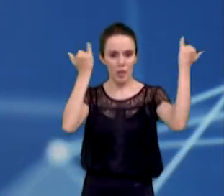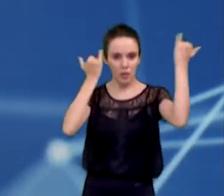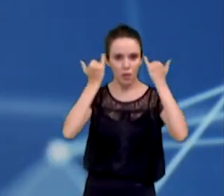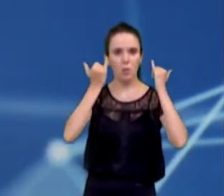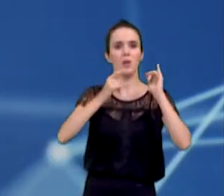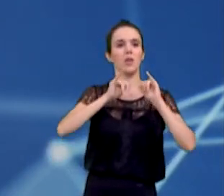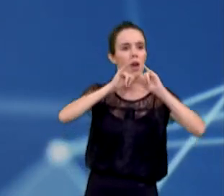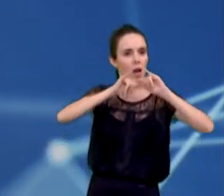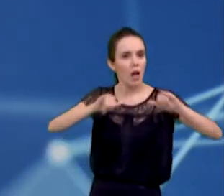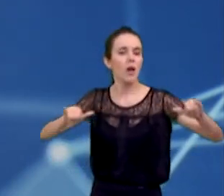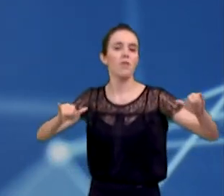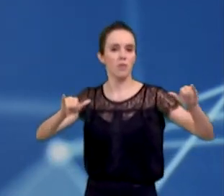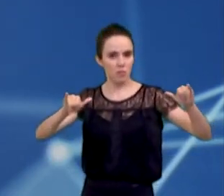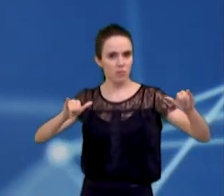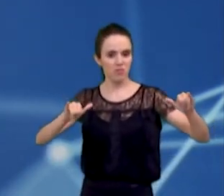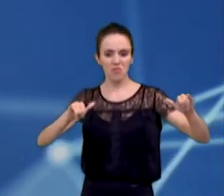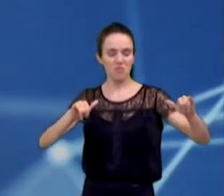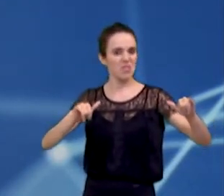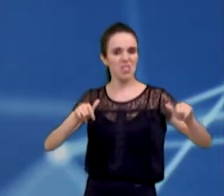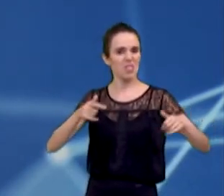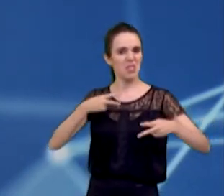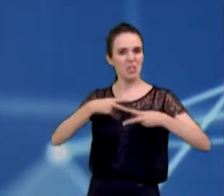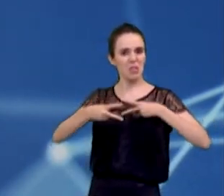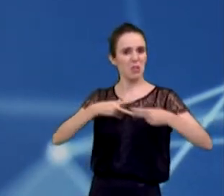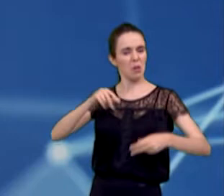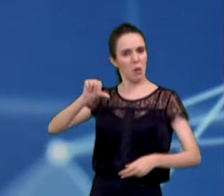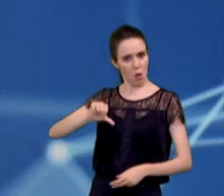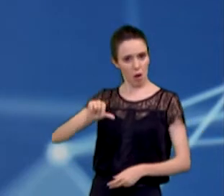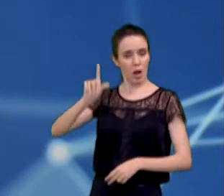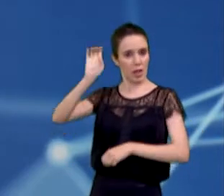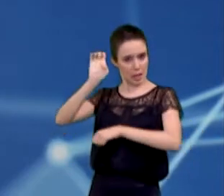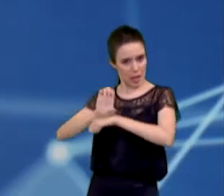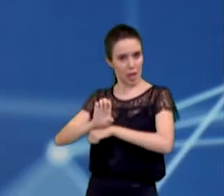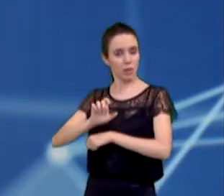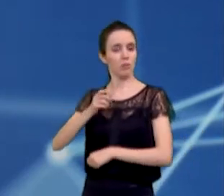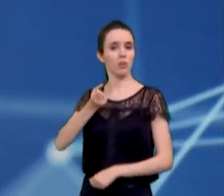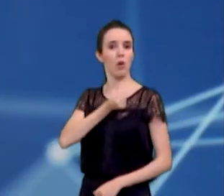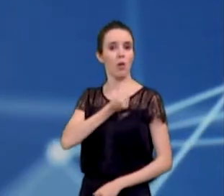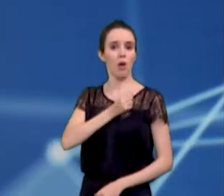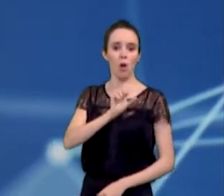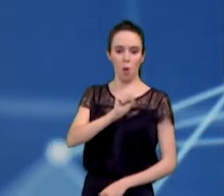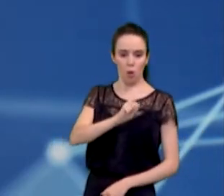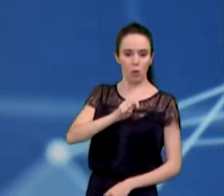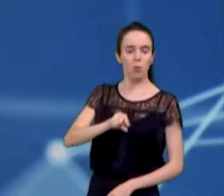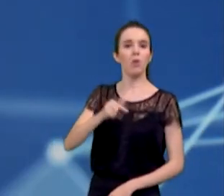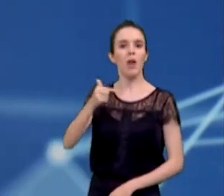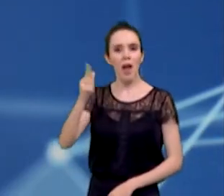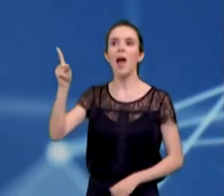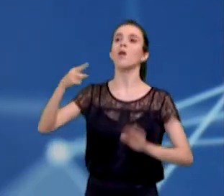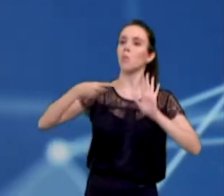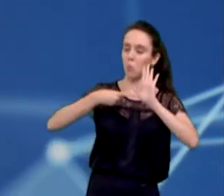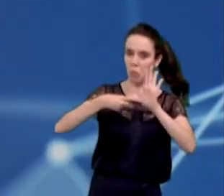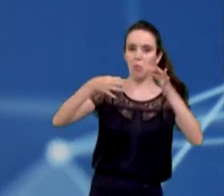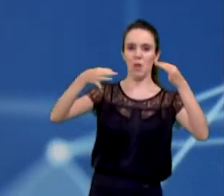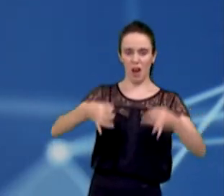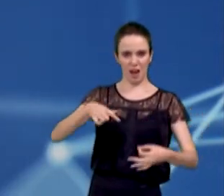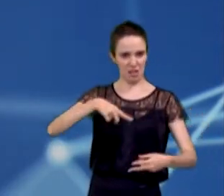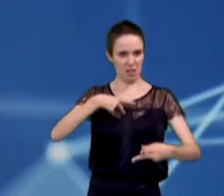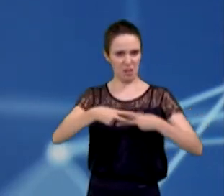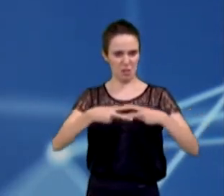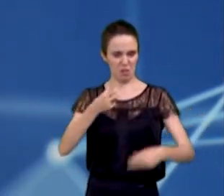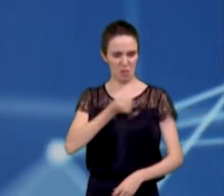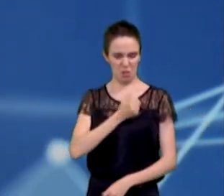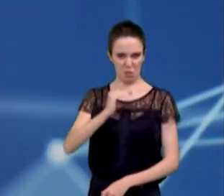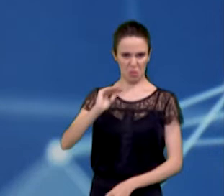6,8, e do próprio Estado, que é de 8,7. Então, a gente percebe que a transparência é construída com dados à